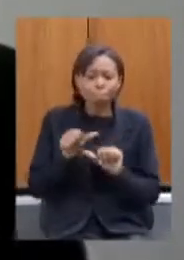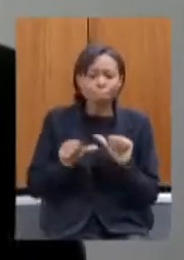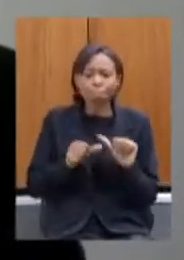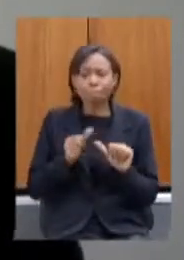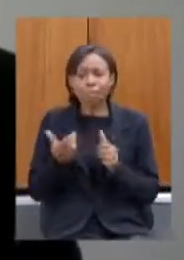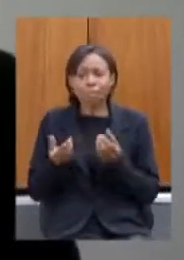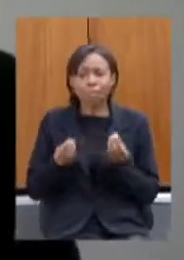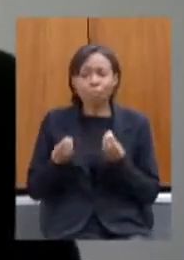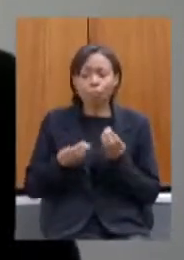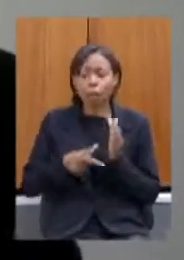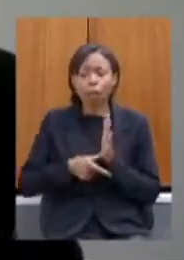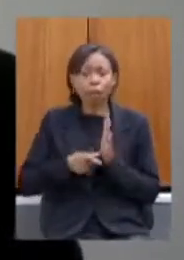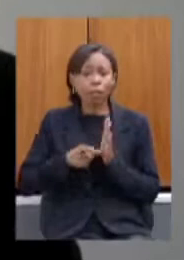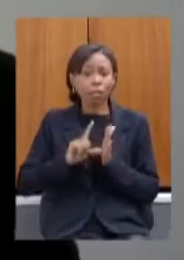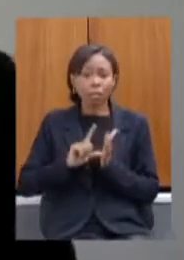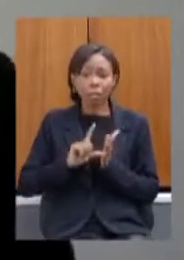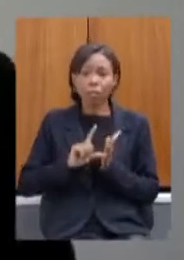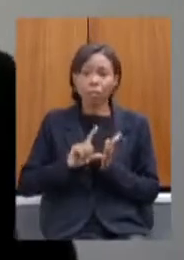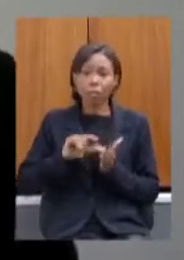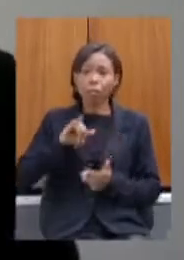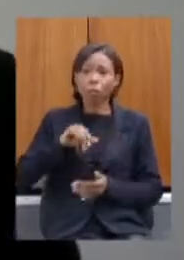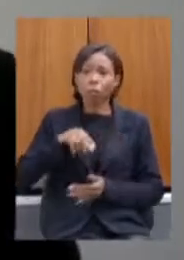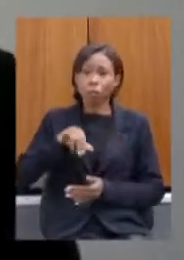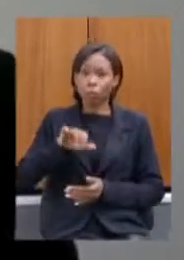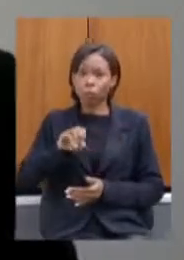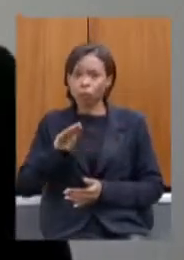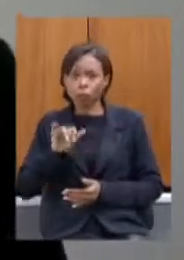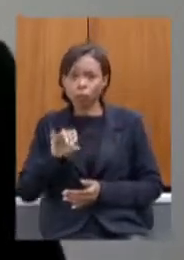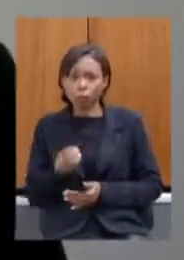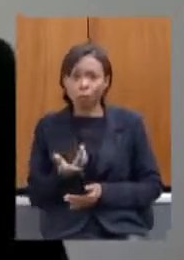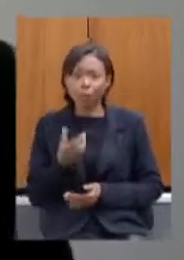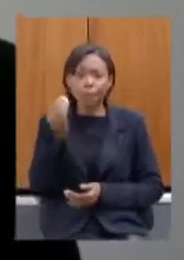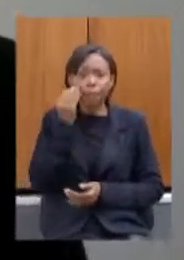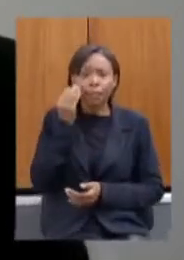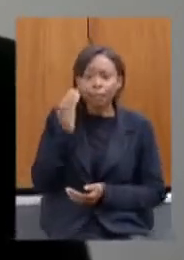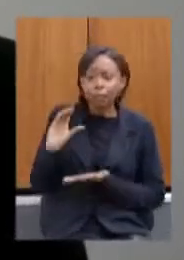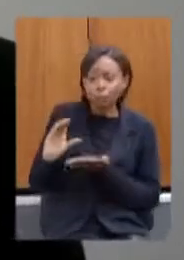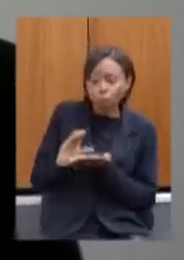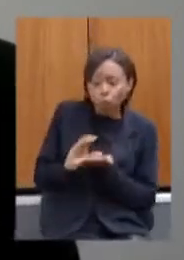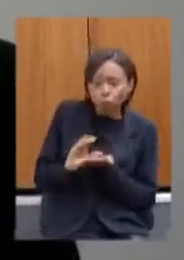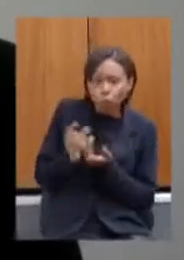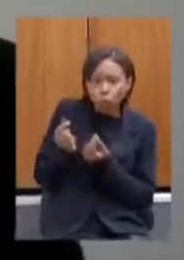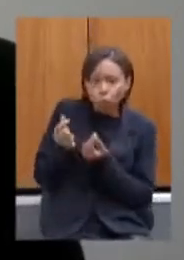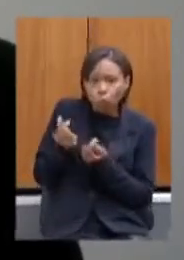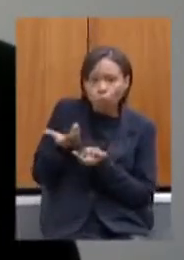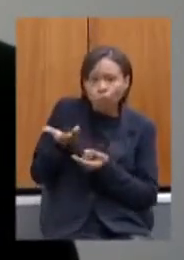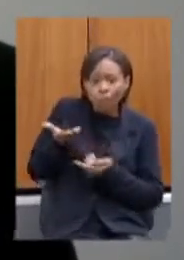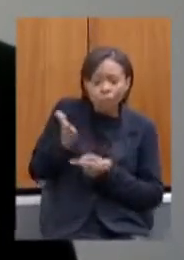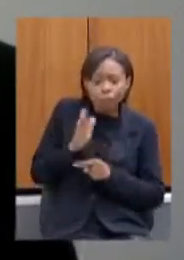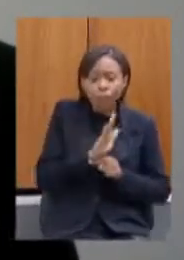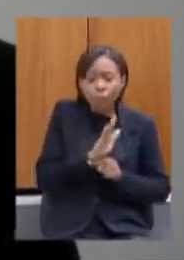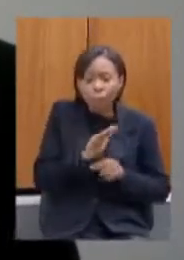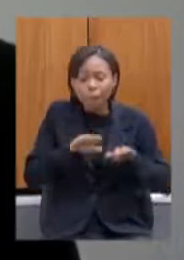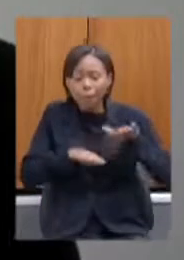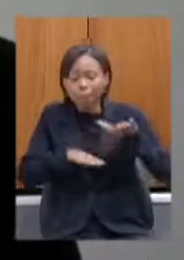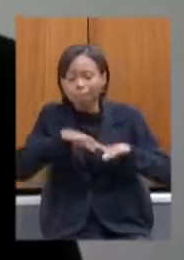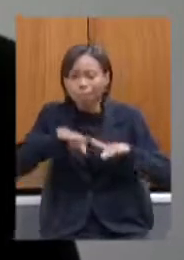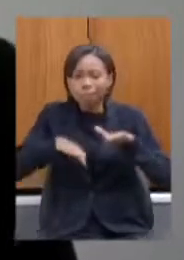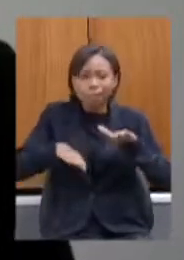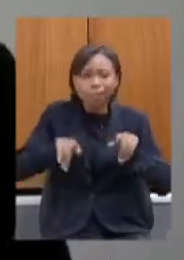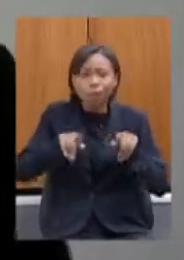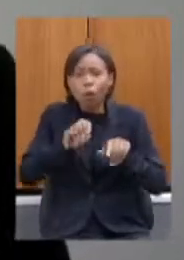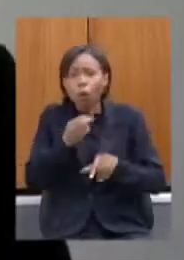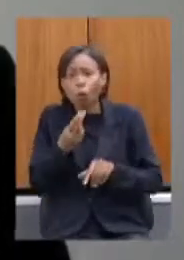antecipação de inova foi uma busca de realmente arrecadar recursos para buscar equilibrar ou mitigar